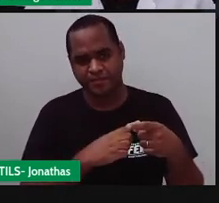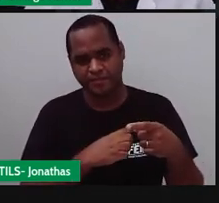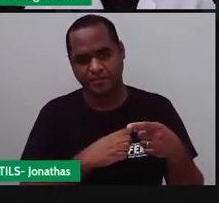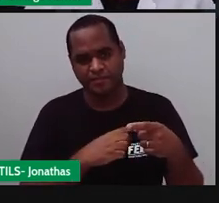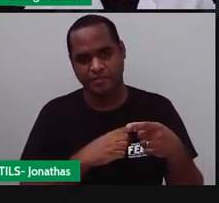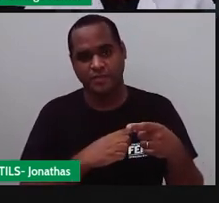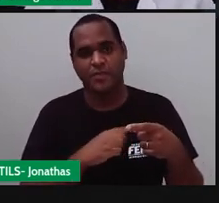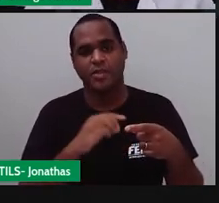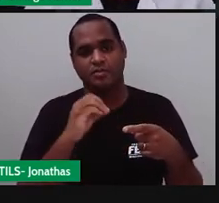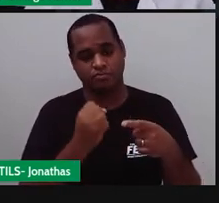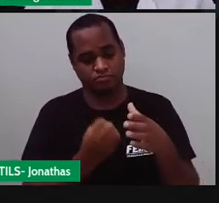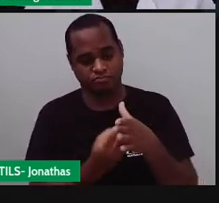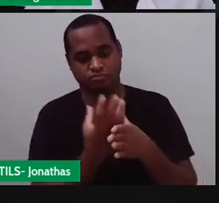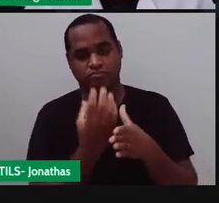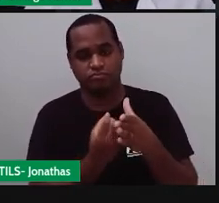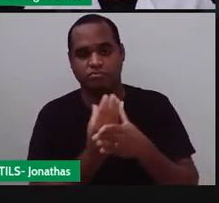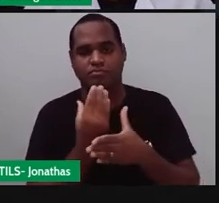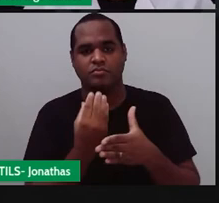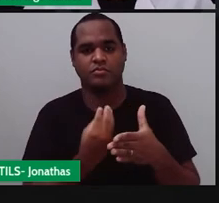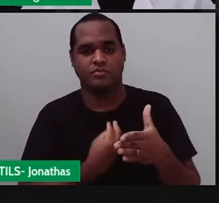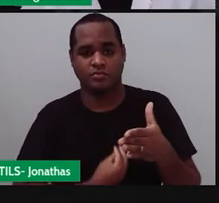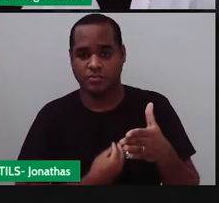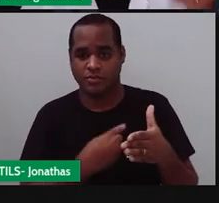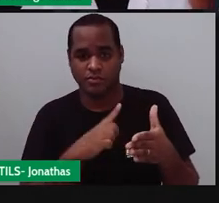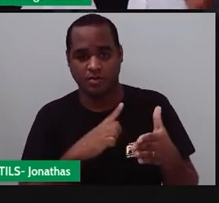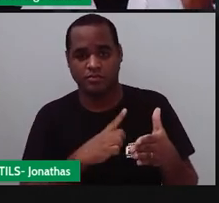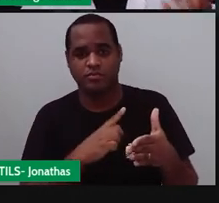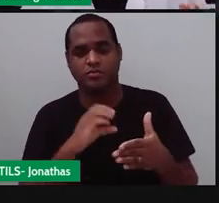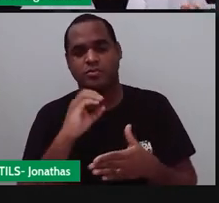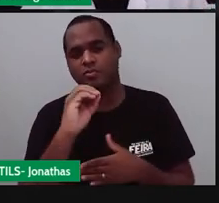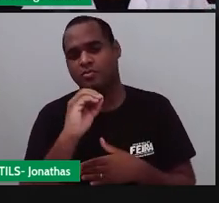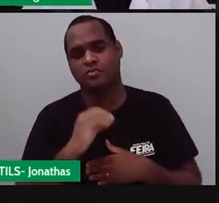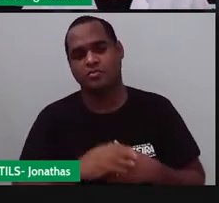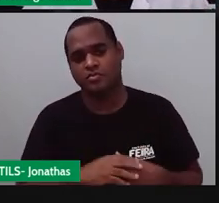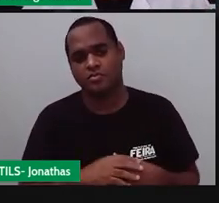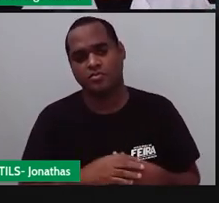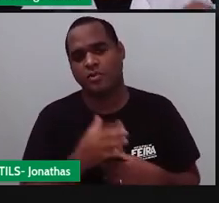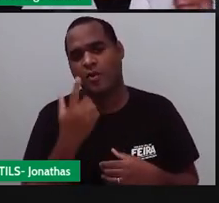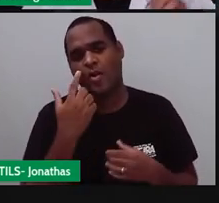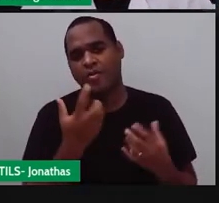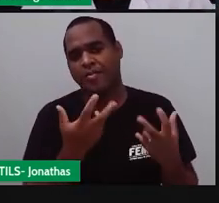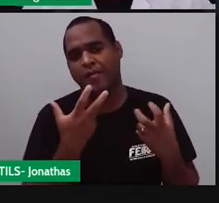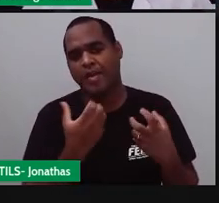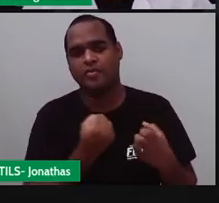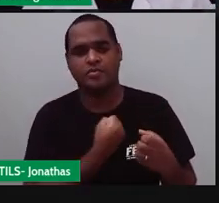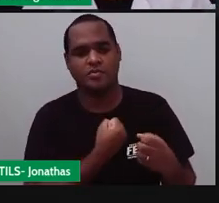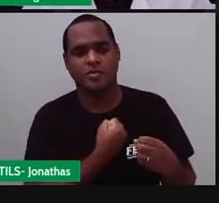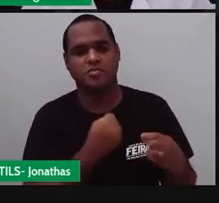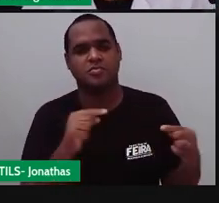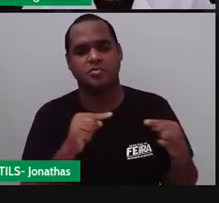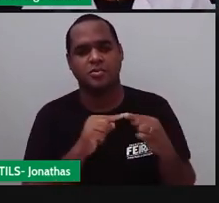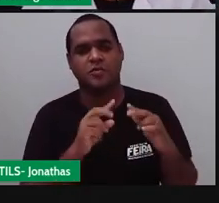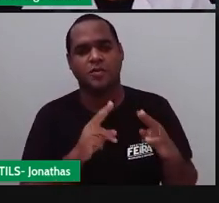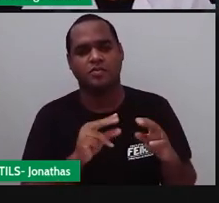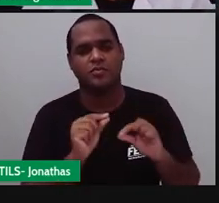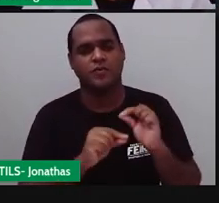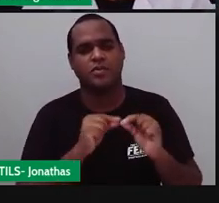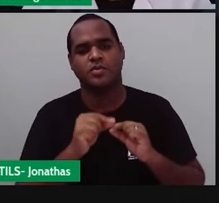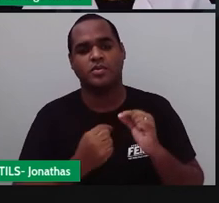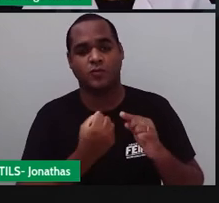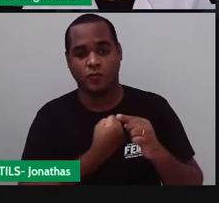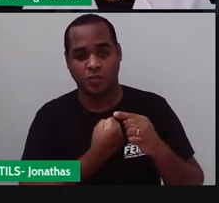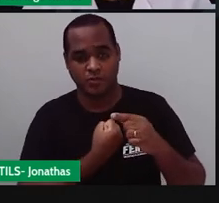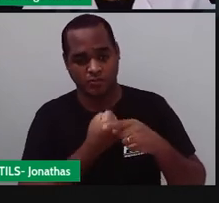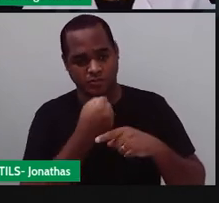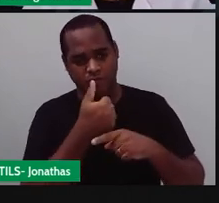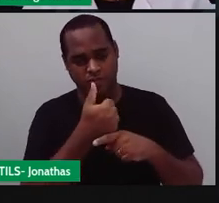vai ter que aparecer dois algarismos então como é que você acha o número com vírgula pega o número que está em cima escreve